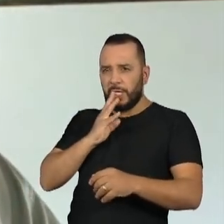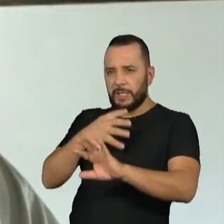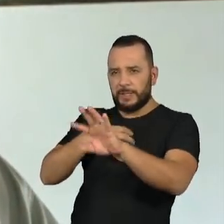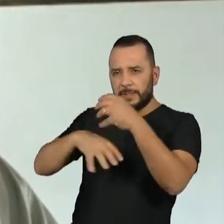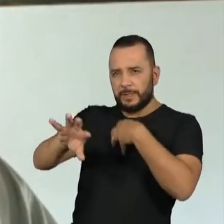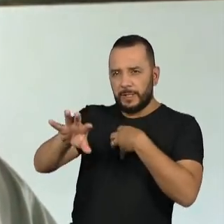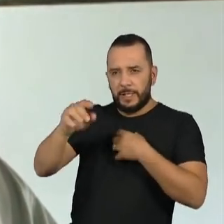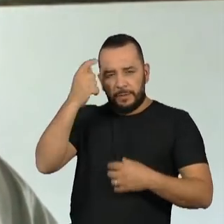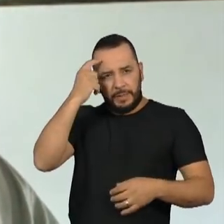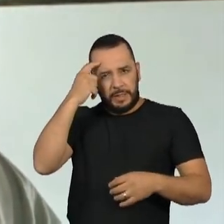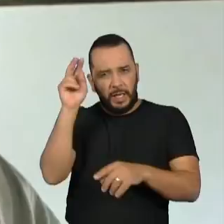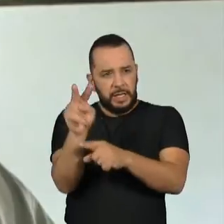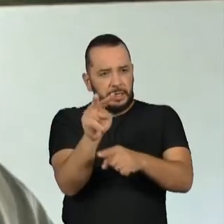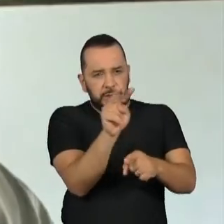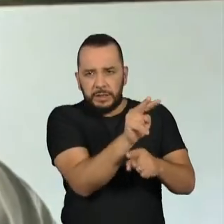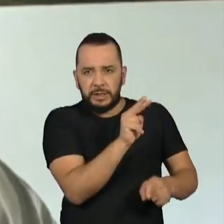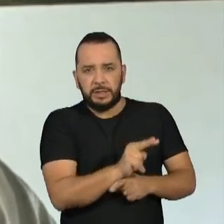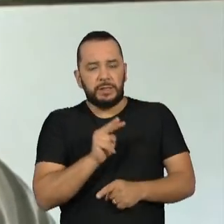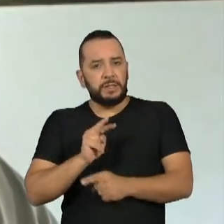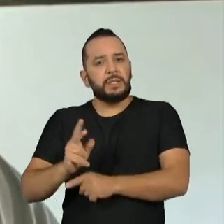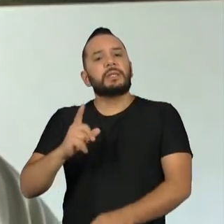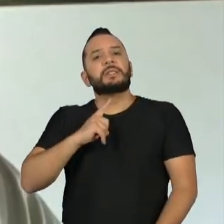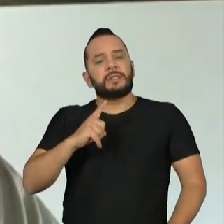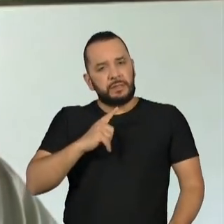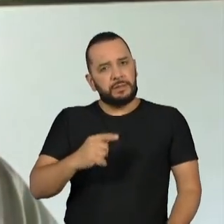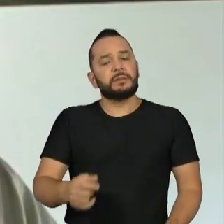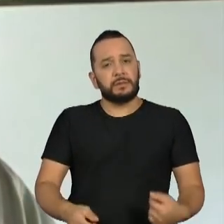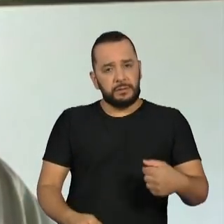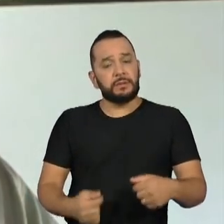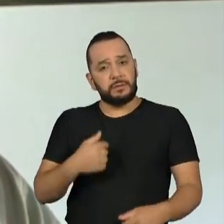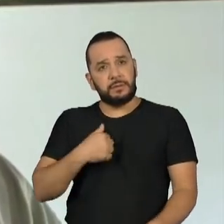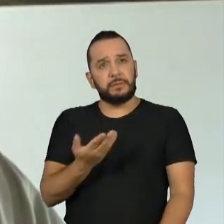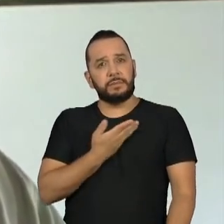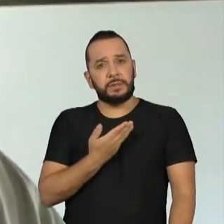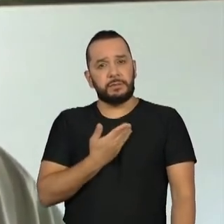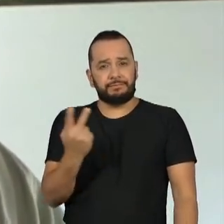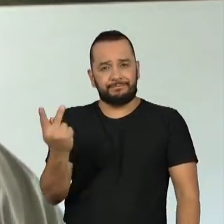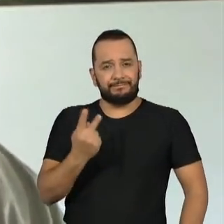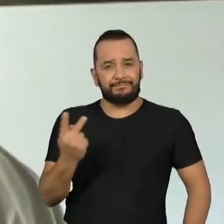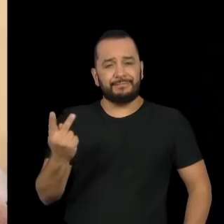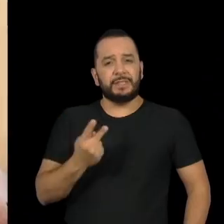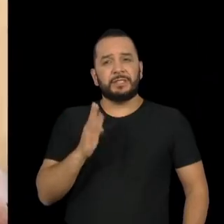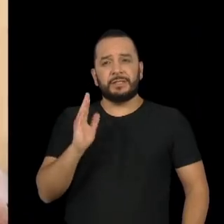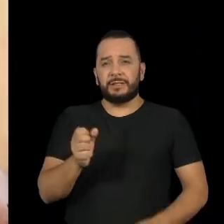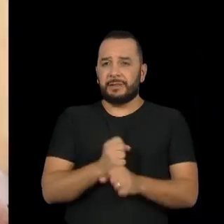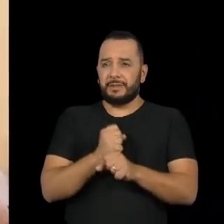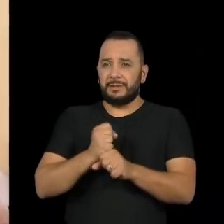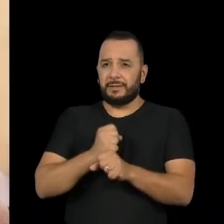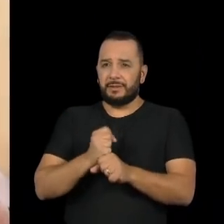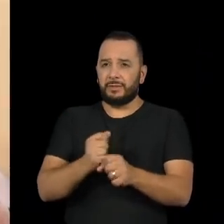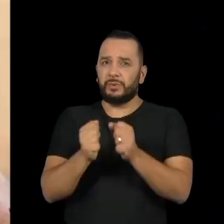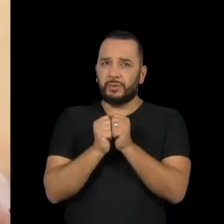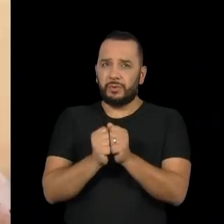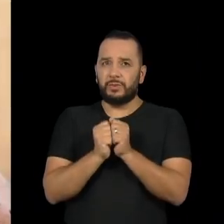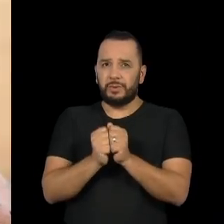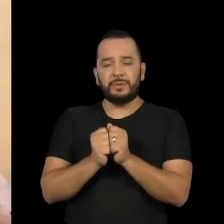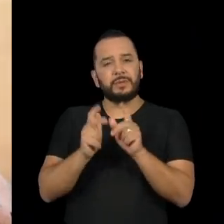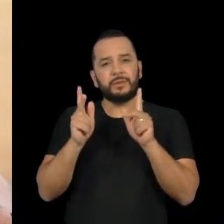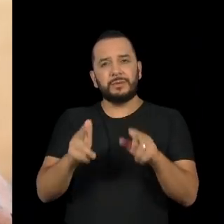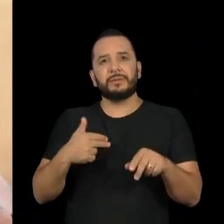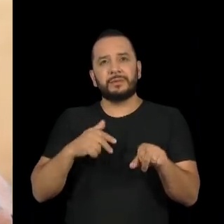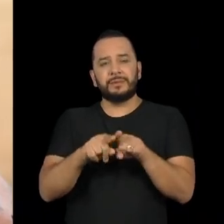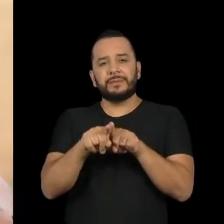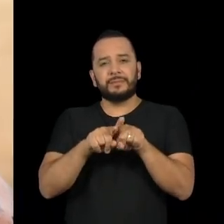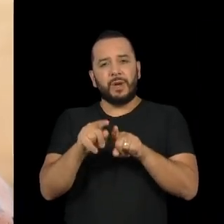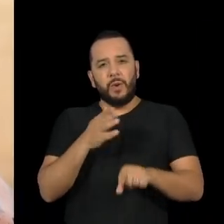pensava no outro. E, assim, essa amizade minha com ele foi uma construção de muitos anos. Ele era como o meu irmão ali no